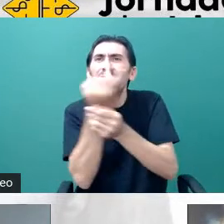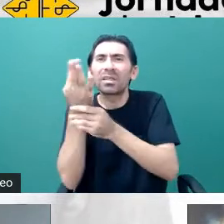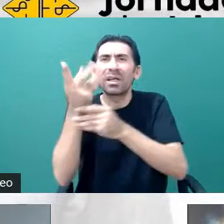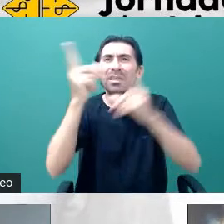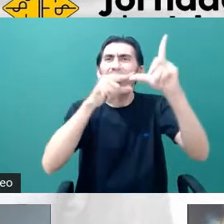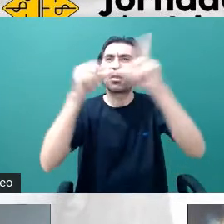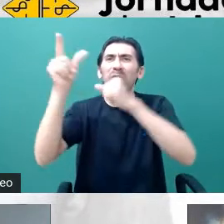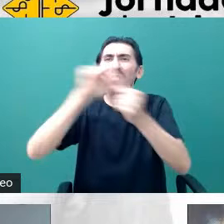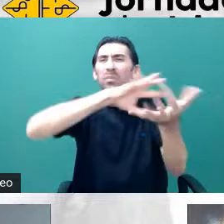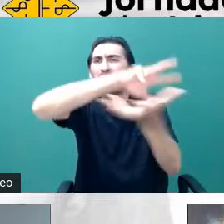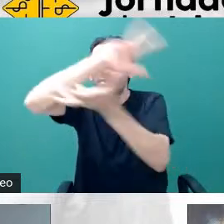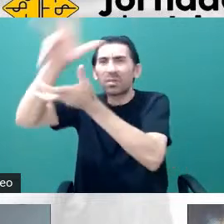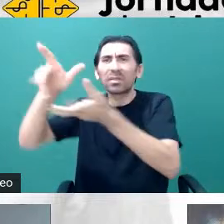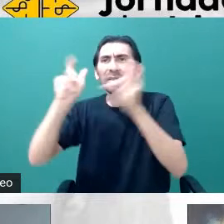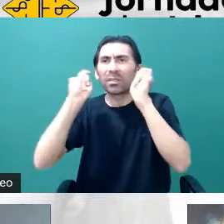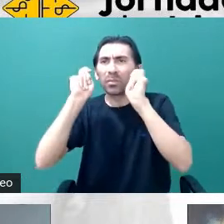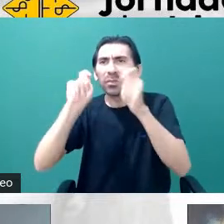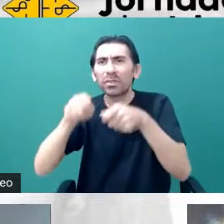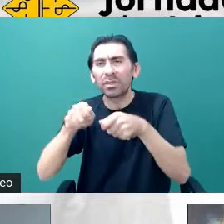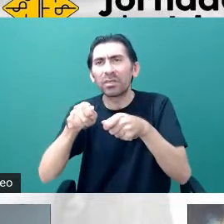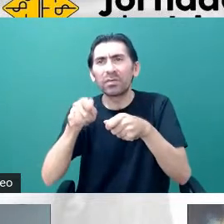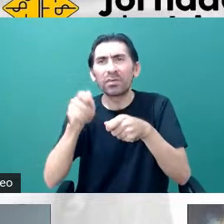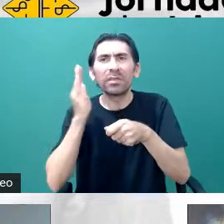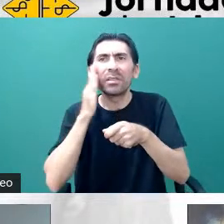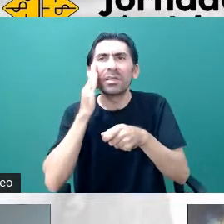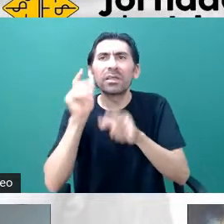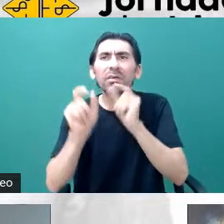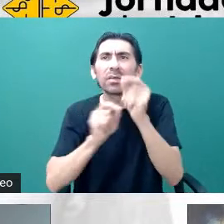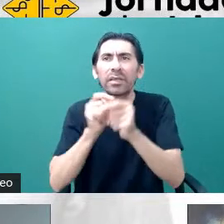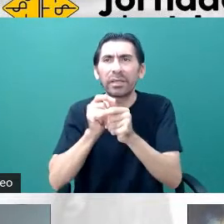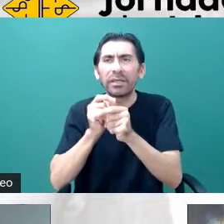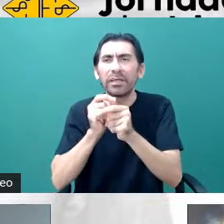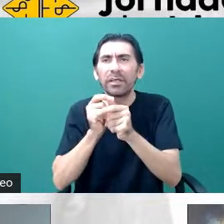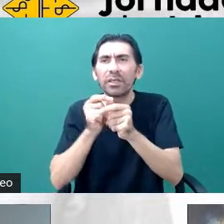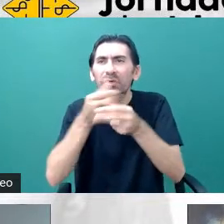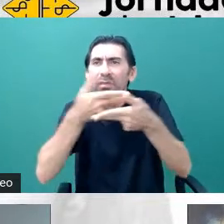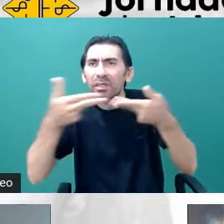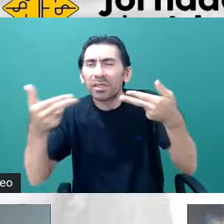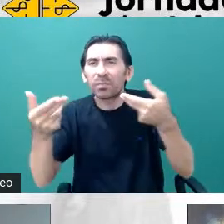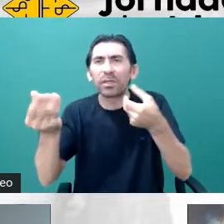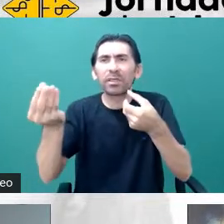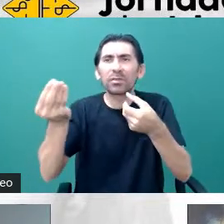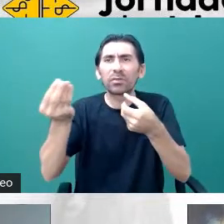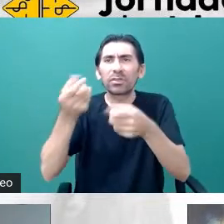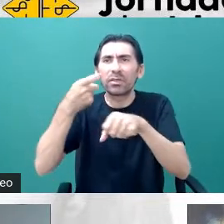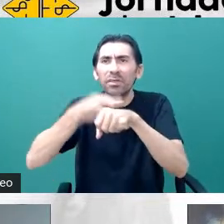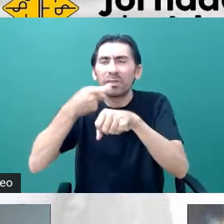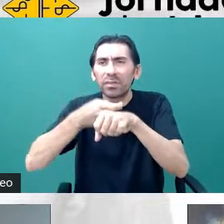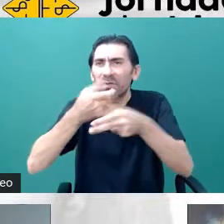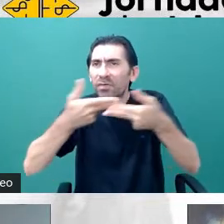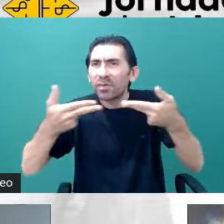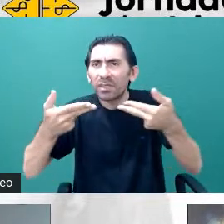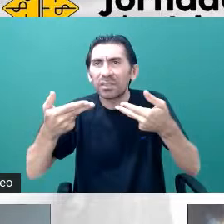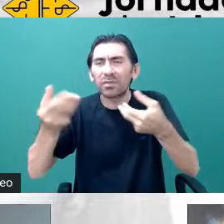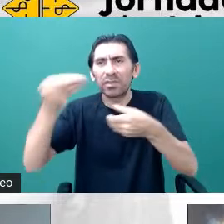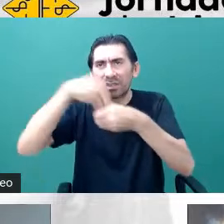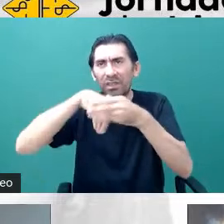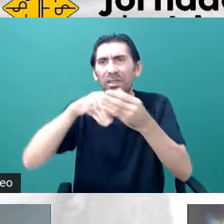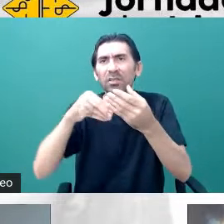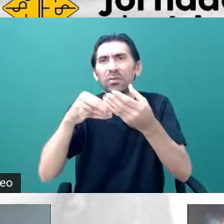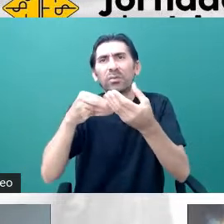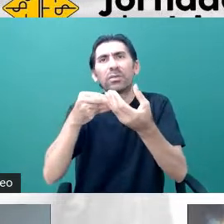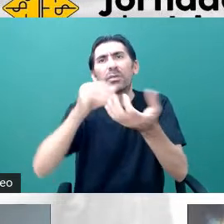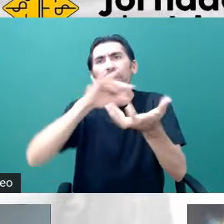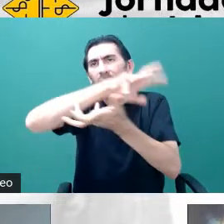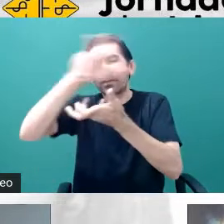você consegue ver quais são os mecanismos físicos que atuam sobre as galáxias. Por exemplo, vocês devem ter visto uma imagem de uma